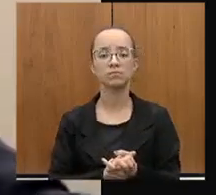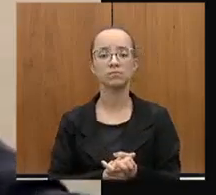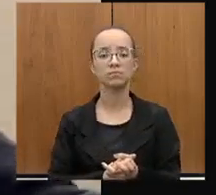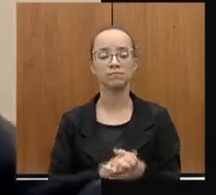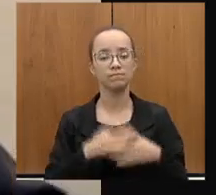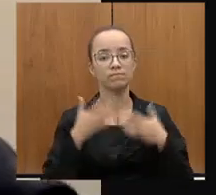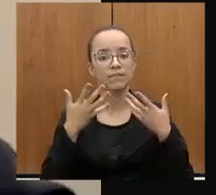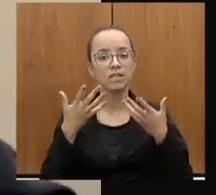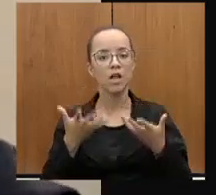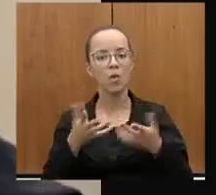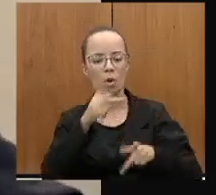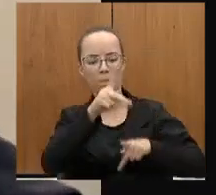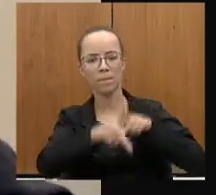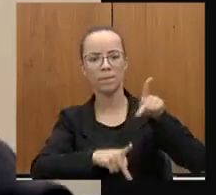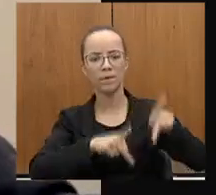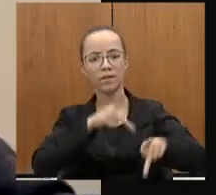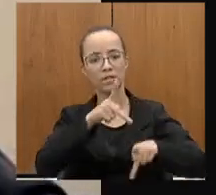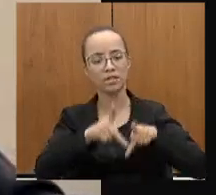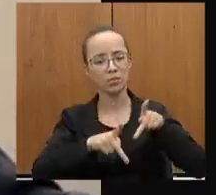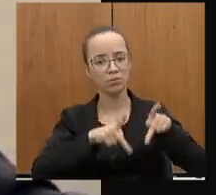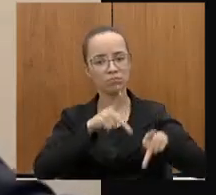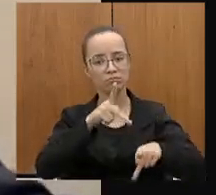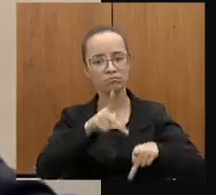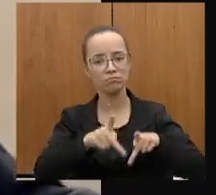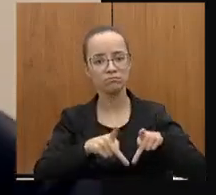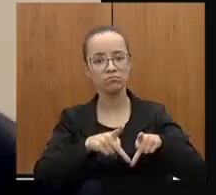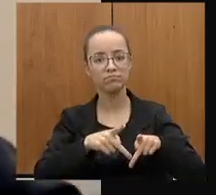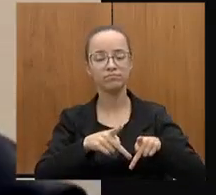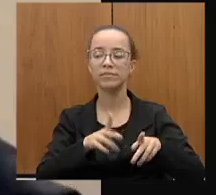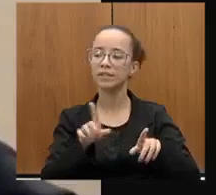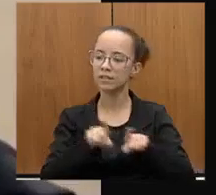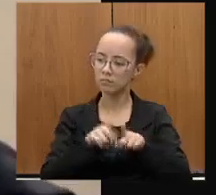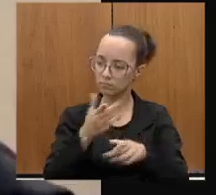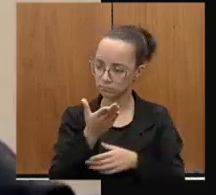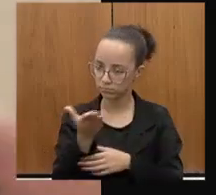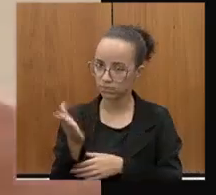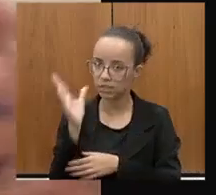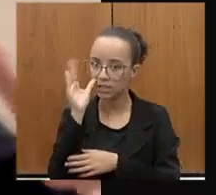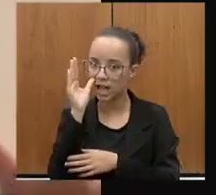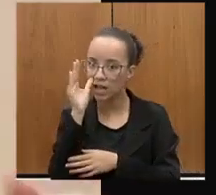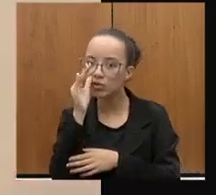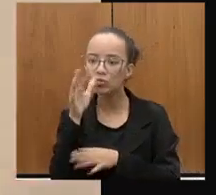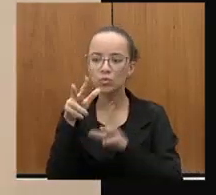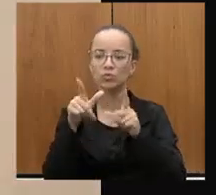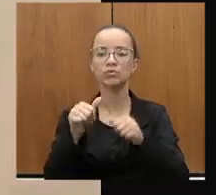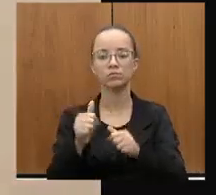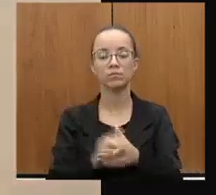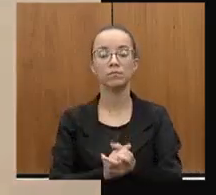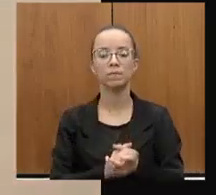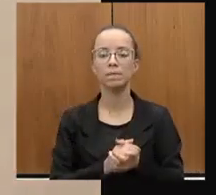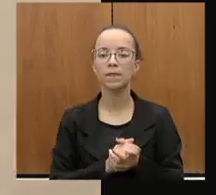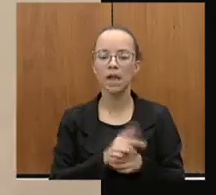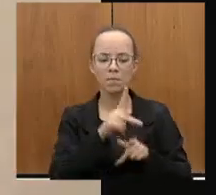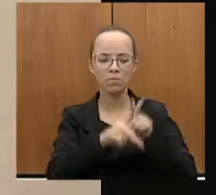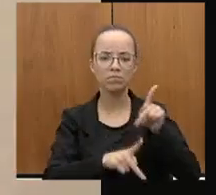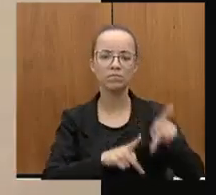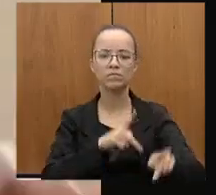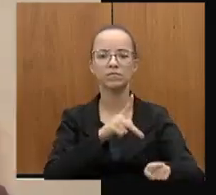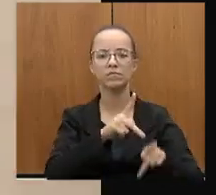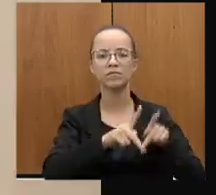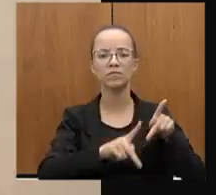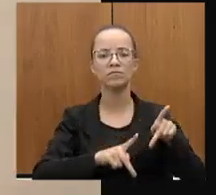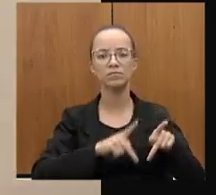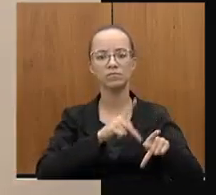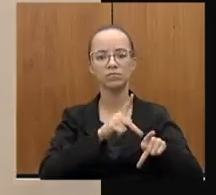isso trouxe para a população, doutor Fernando e caros colegas que nos acompanham, aos telespectadores, trouxe para a população